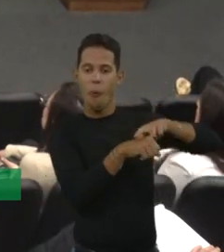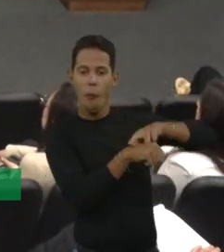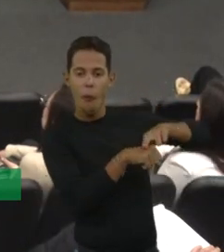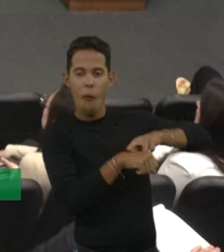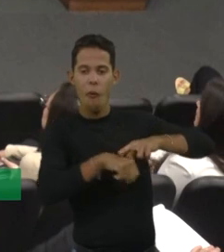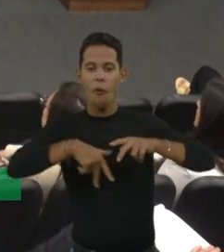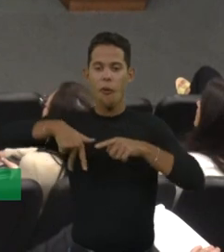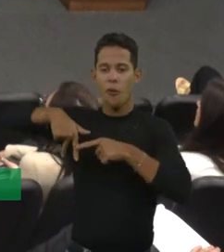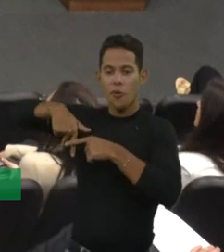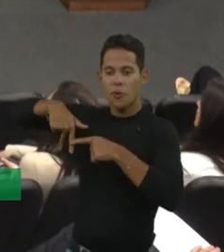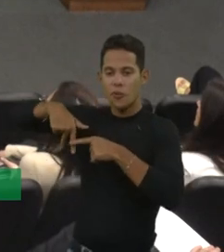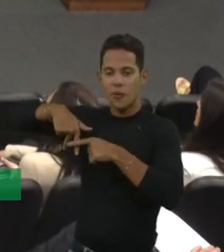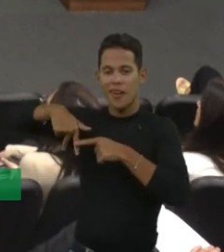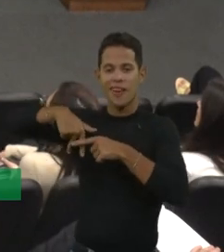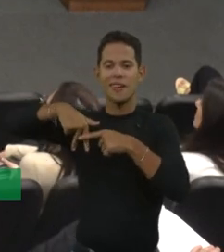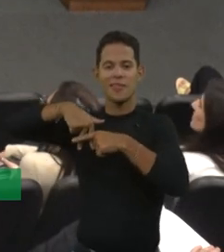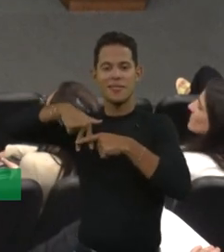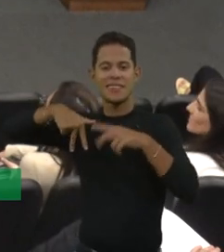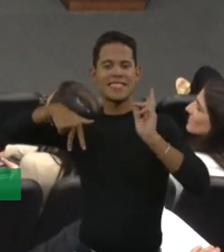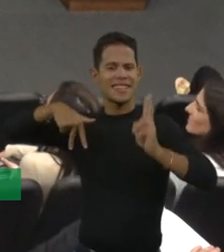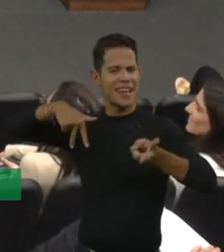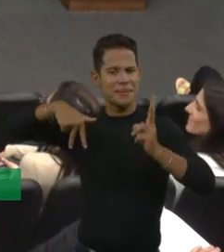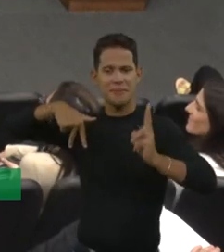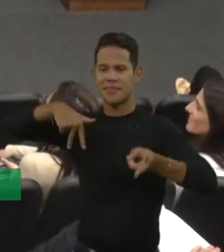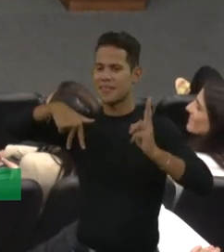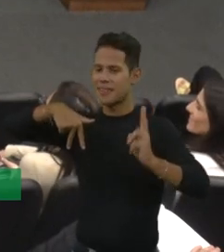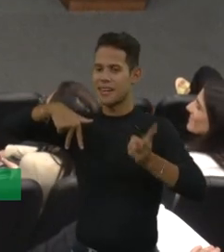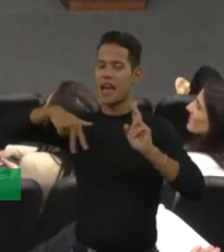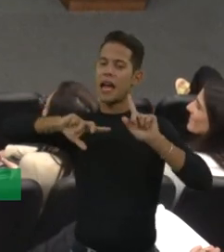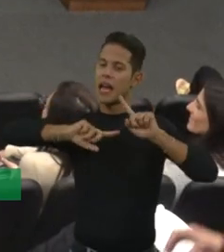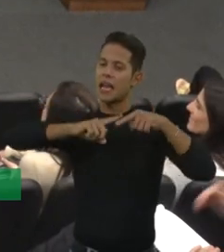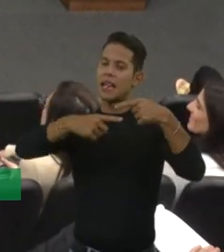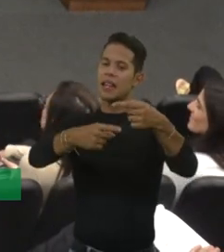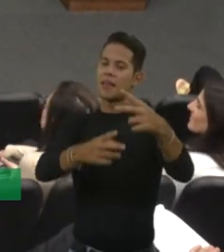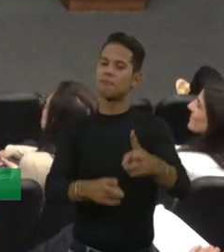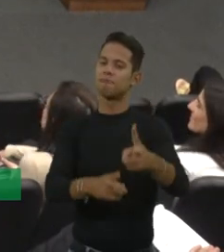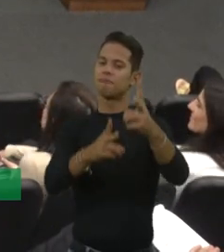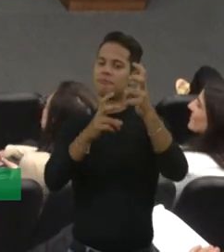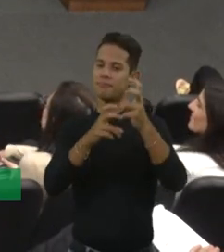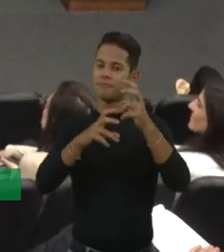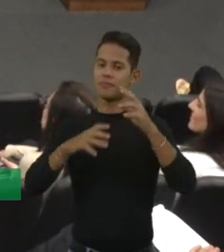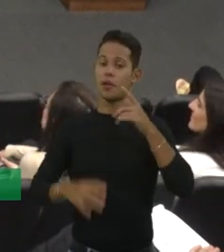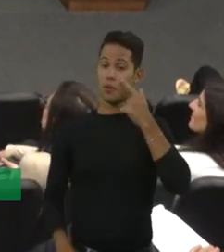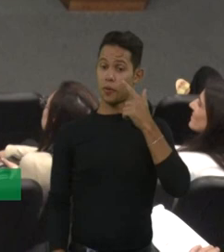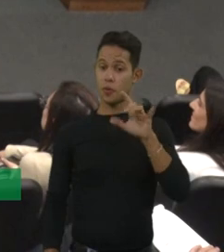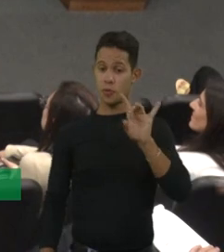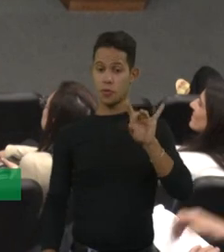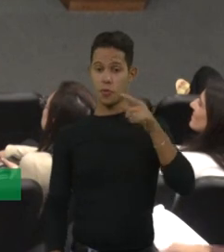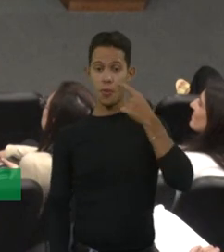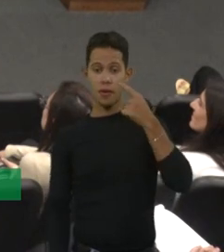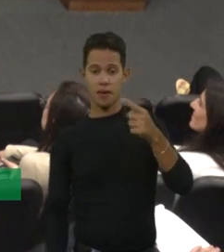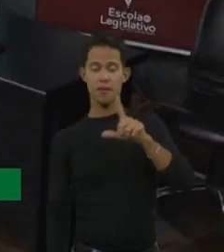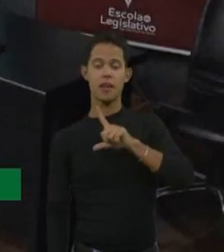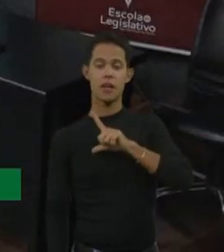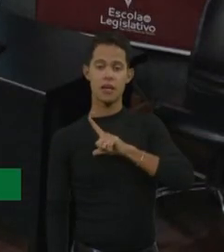sempre nessa posição. Depois eles reconheceram. Então, só para ver que a gente tem